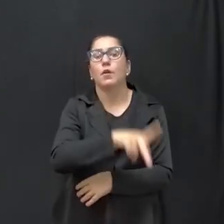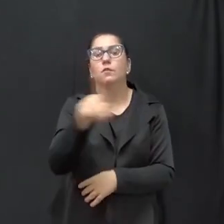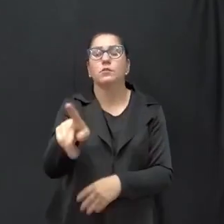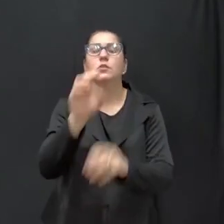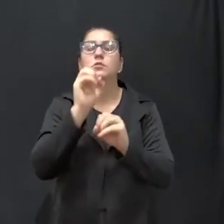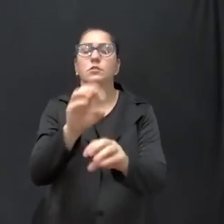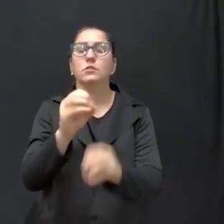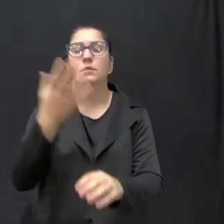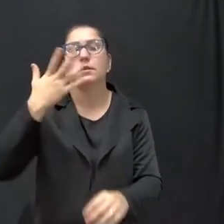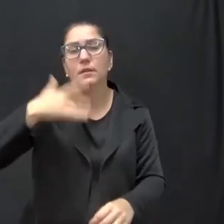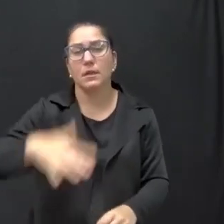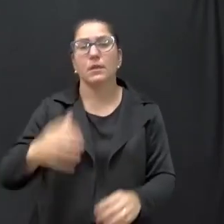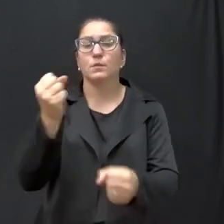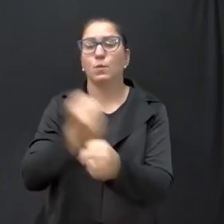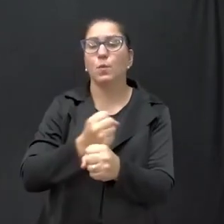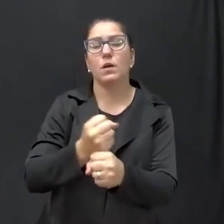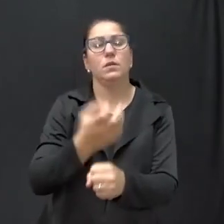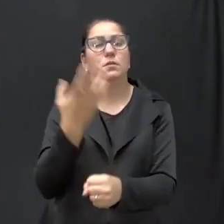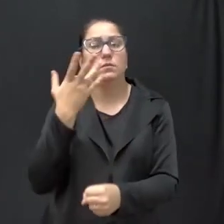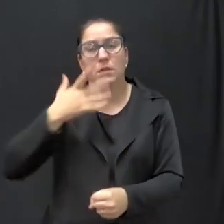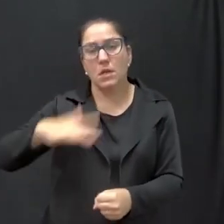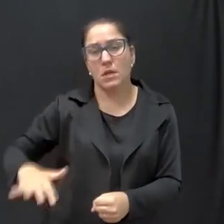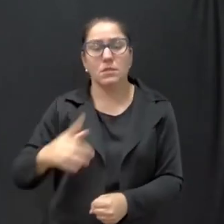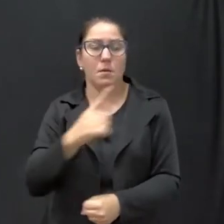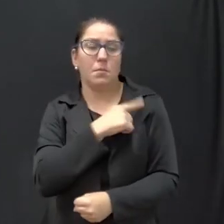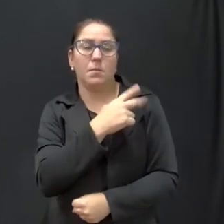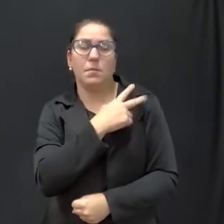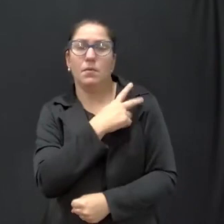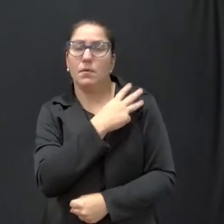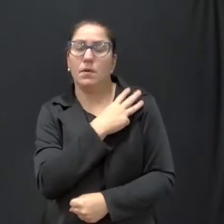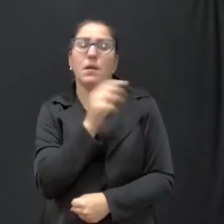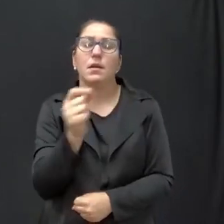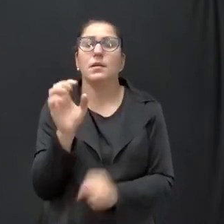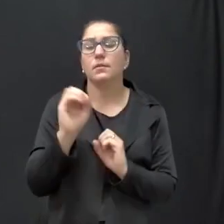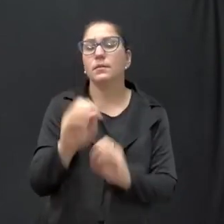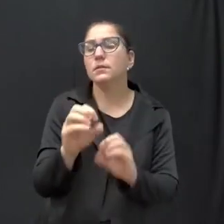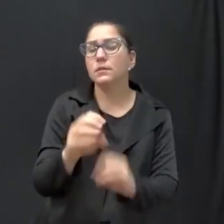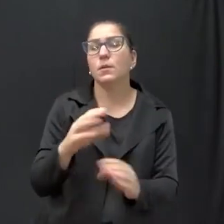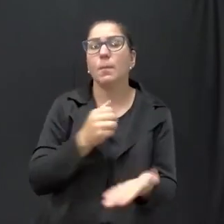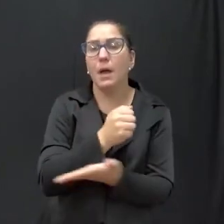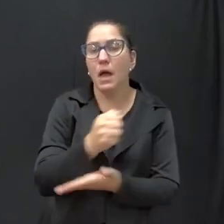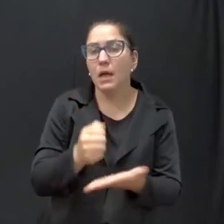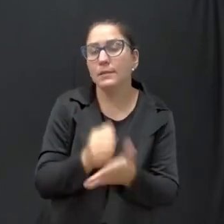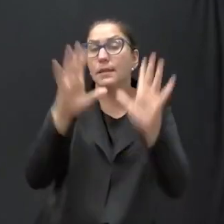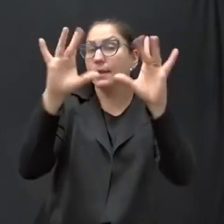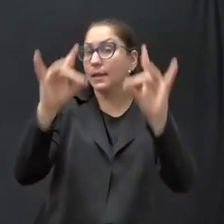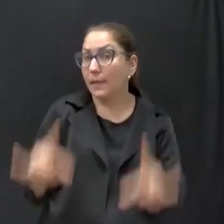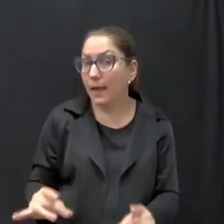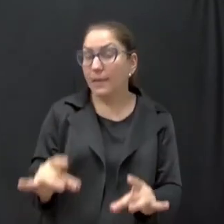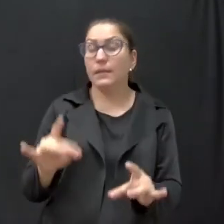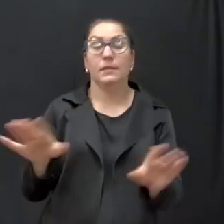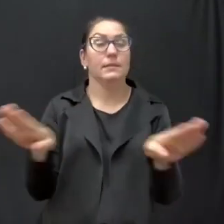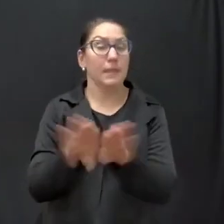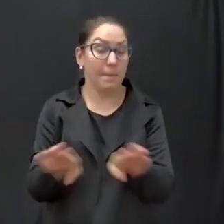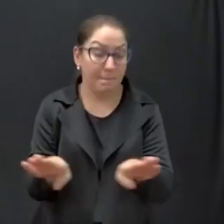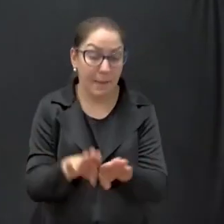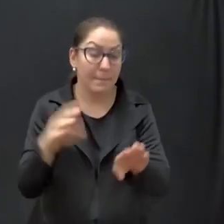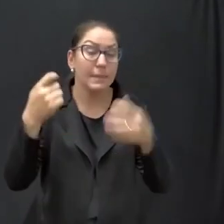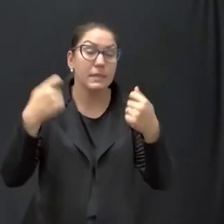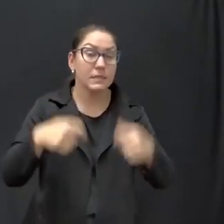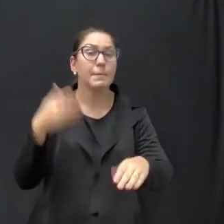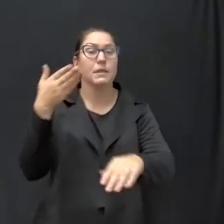de educação infantil de anos iniciais e de ensino fundamental. Um detalhe, eles também estiveram